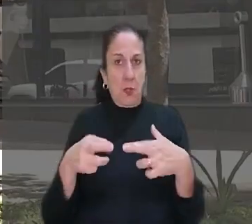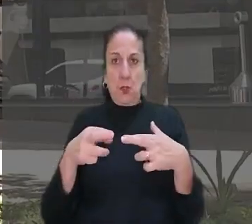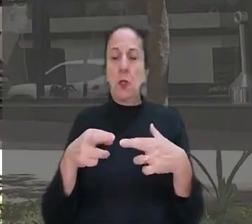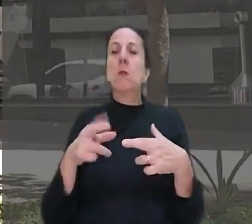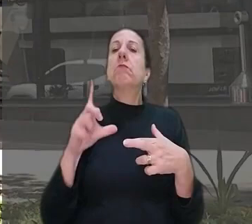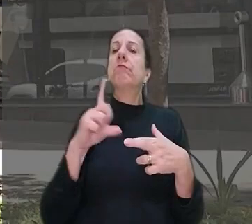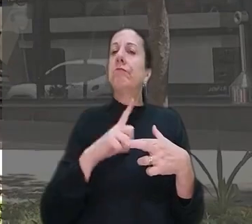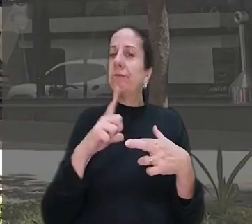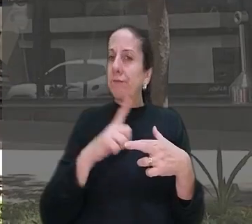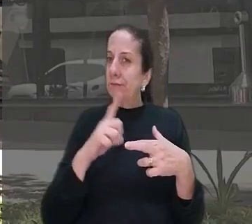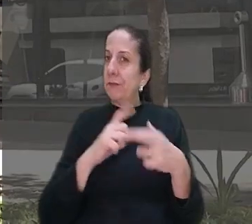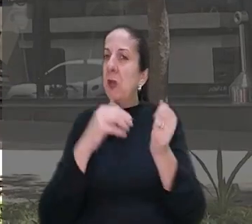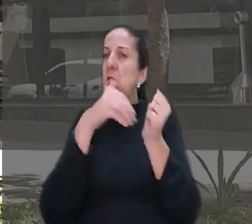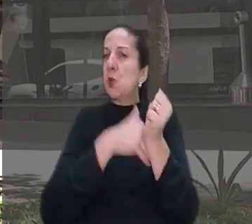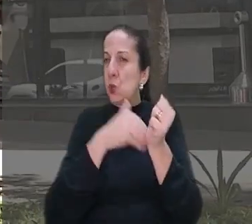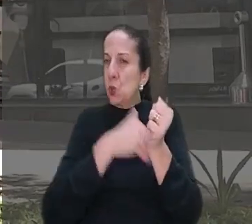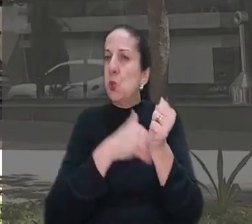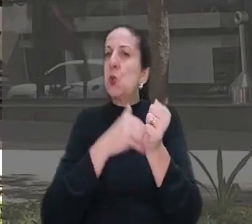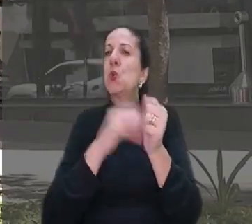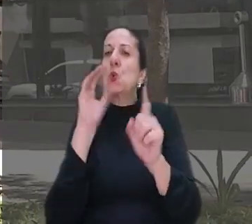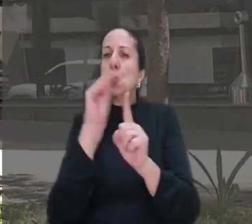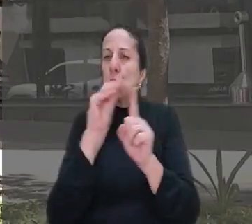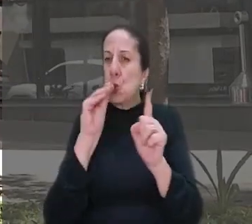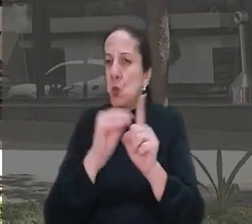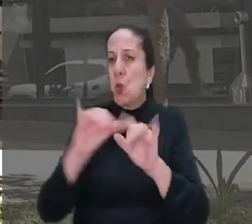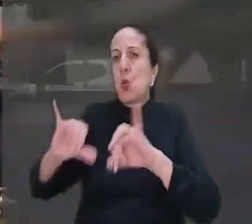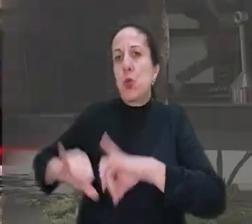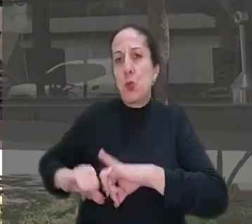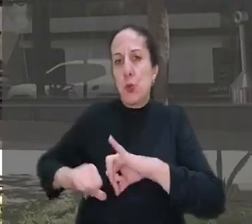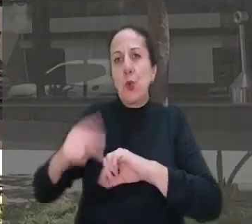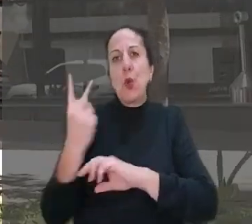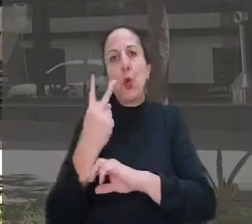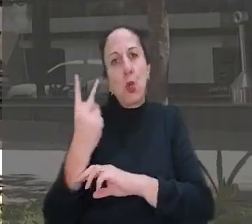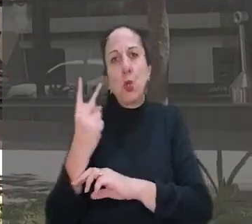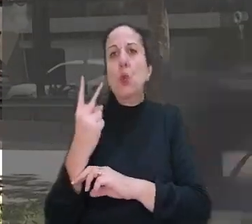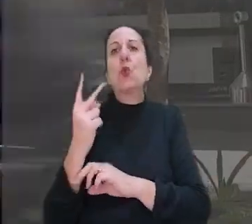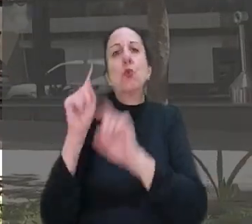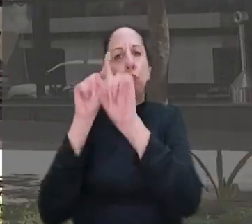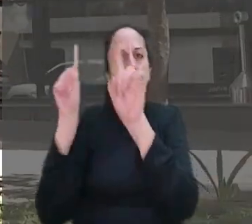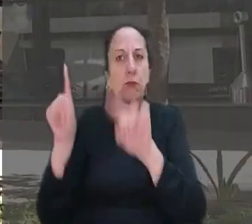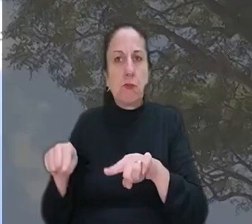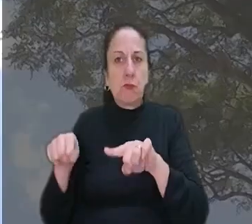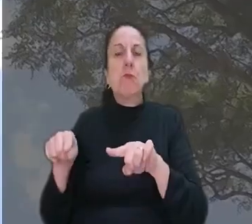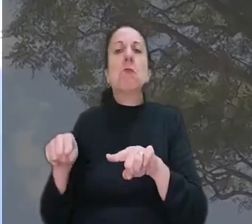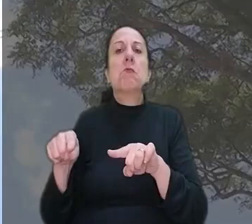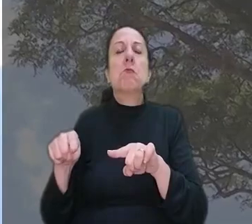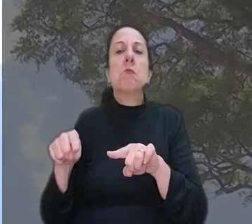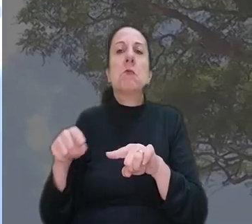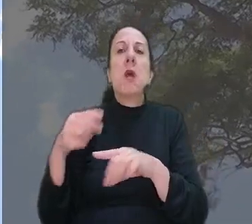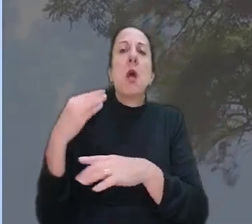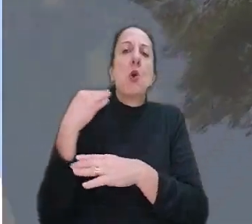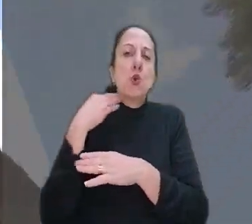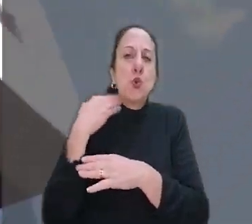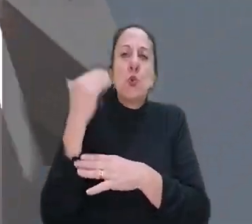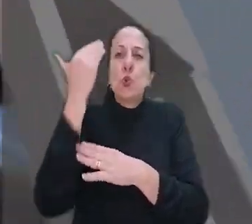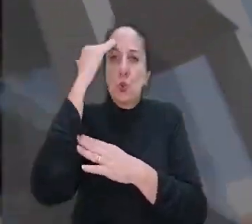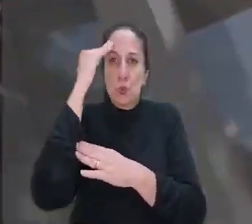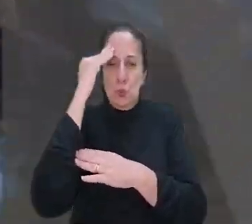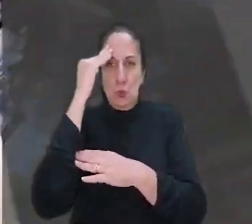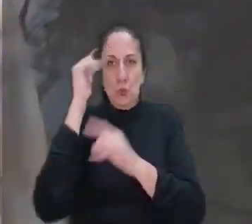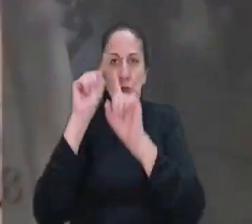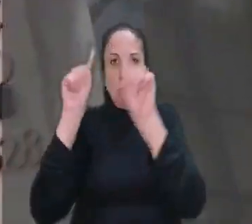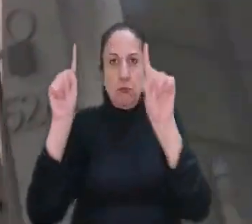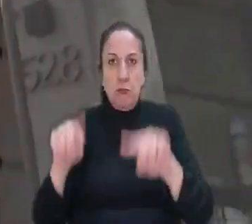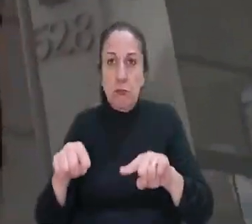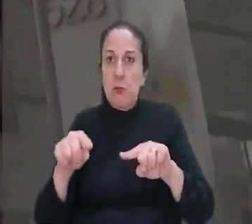regional considerou que houve omissão no caso de assédio sexual sofrido pelas duas empregadas. Os desembargadores entenderam que